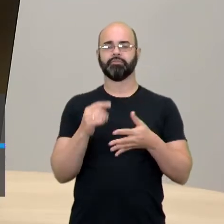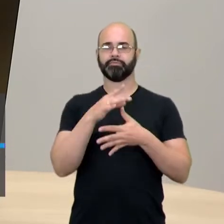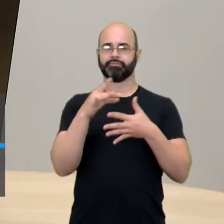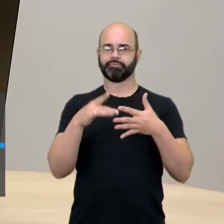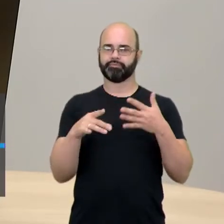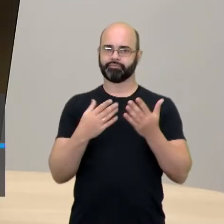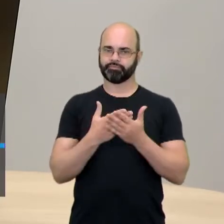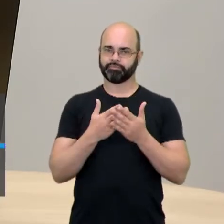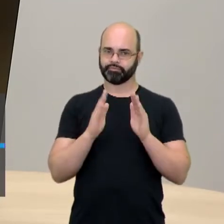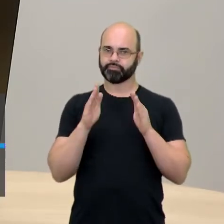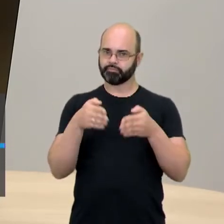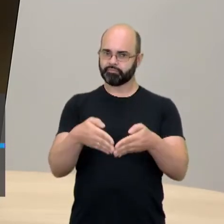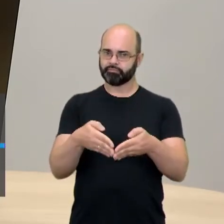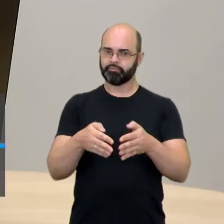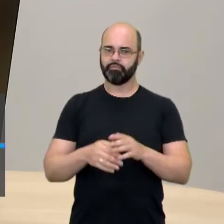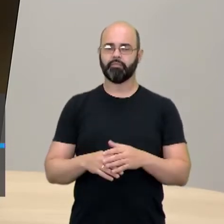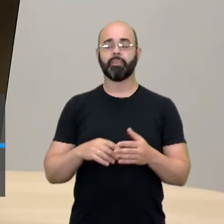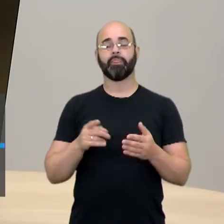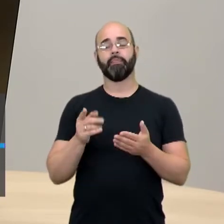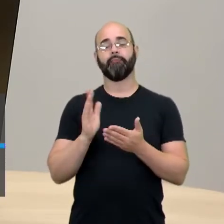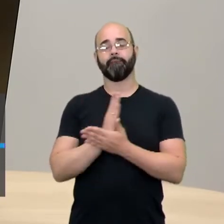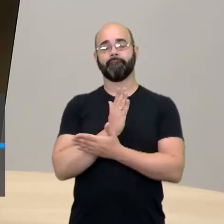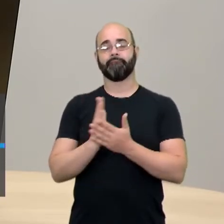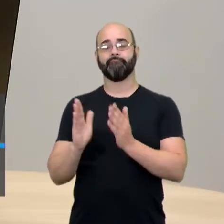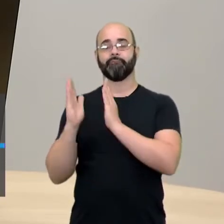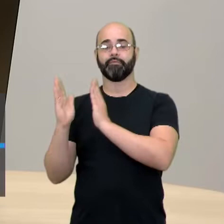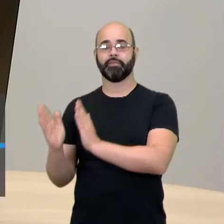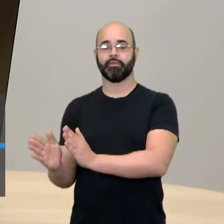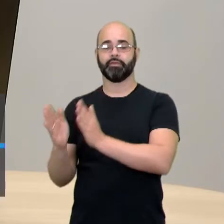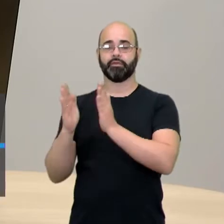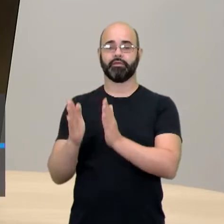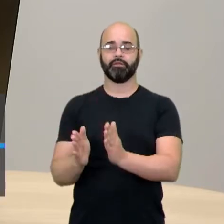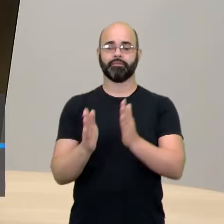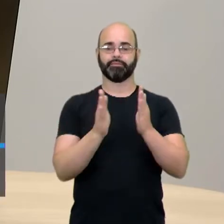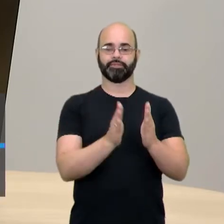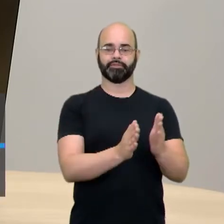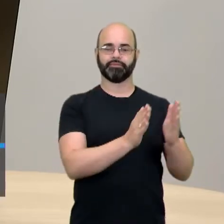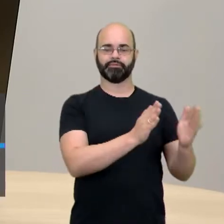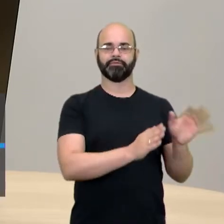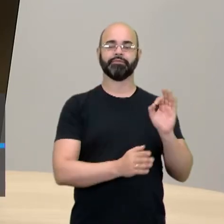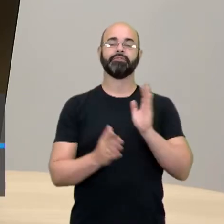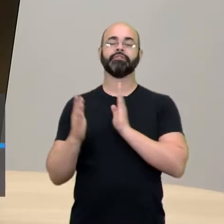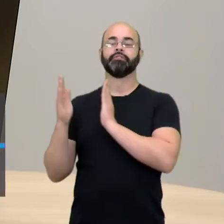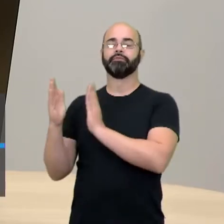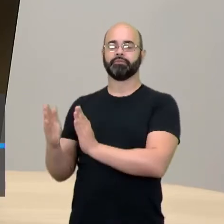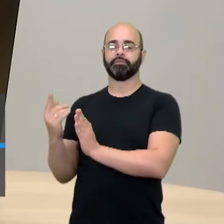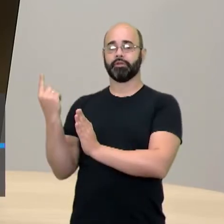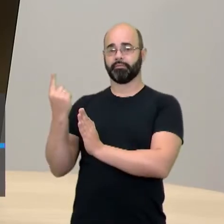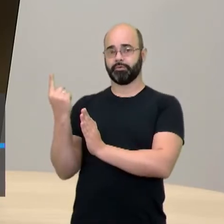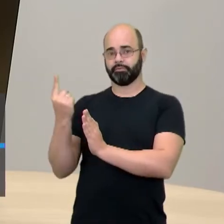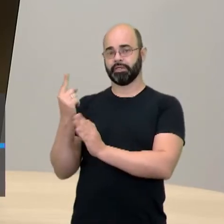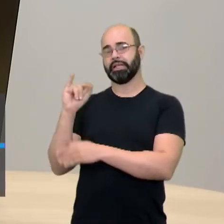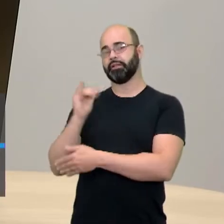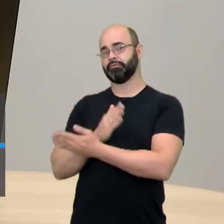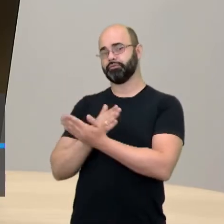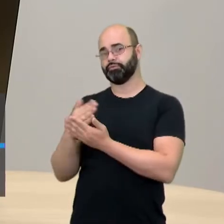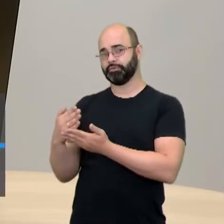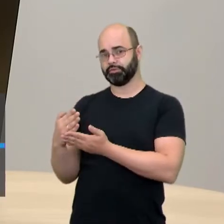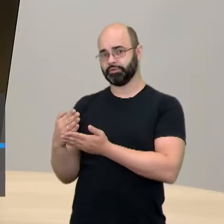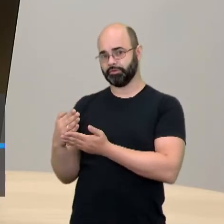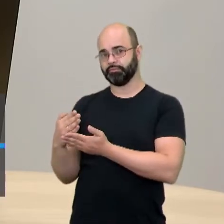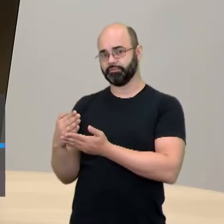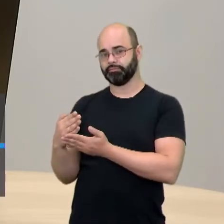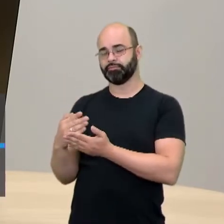tivemos dividida em etapas. Então, a gente teve uma primeira etapa, que foi a da introdução, em que vocês foram